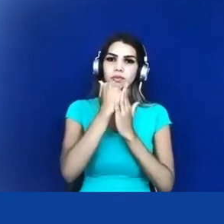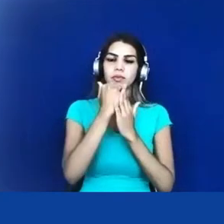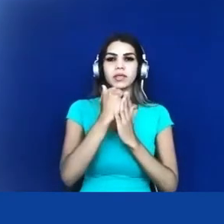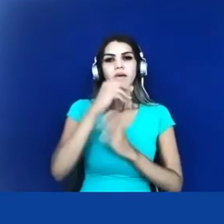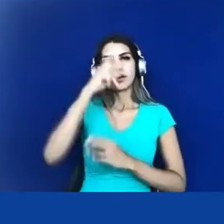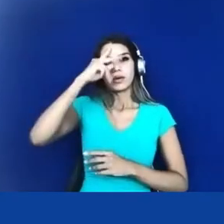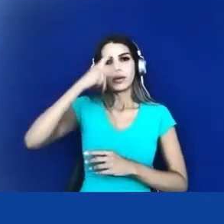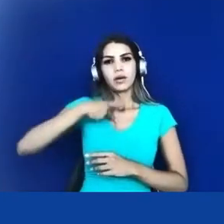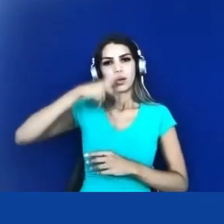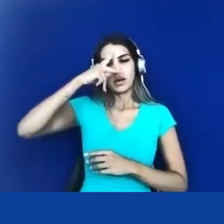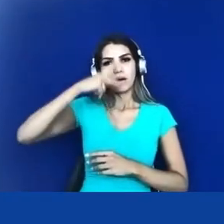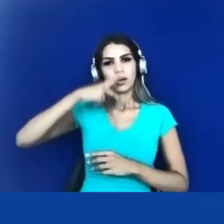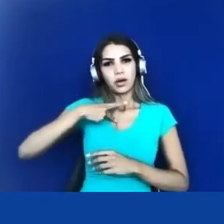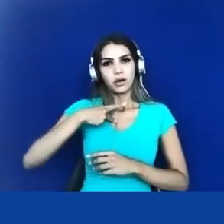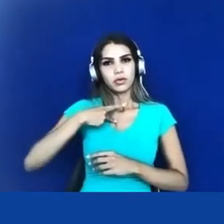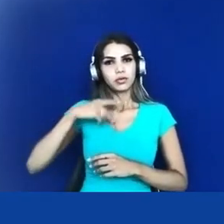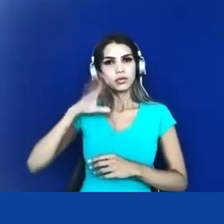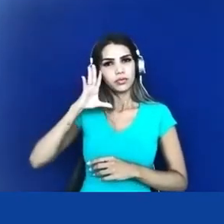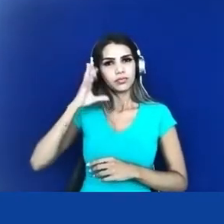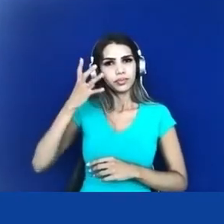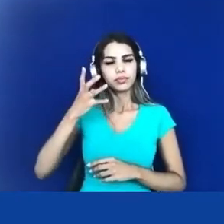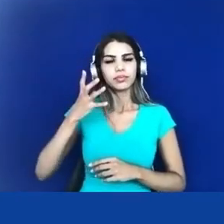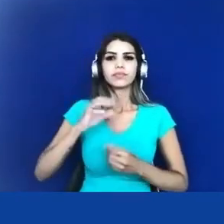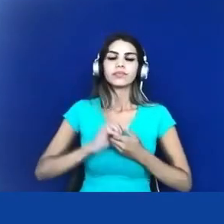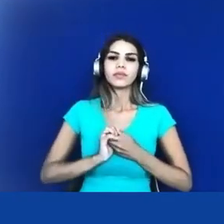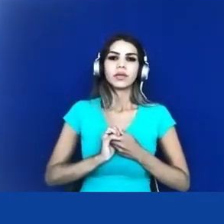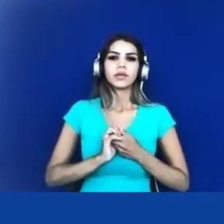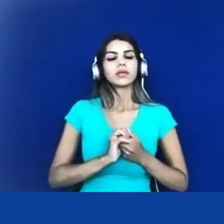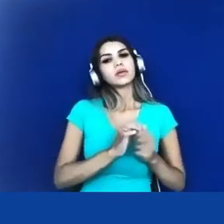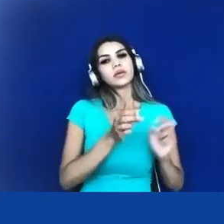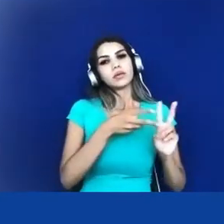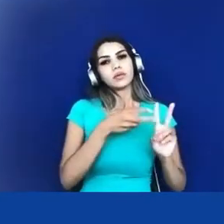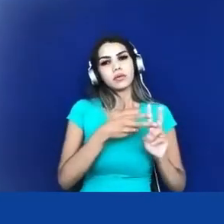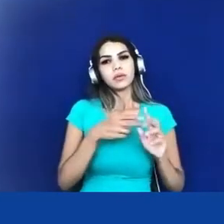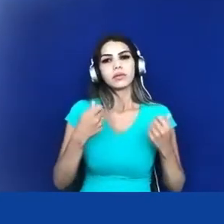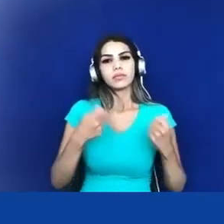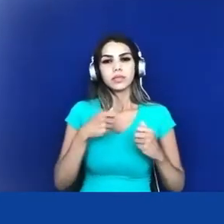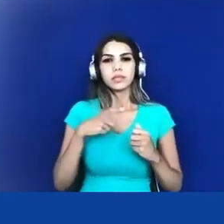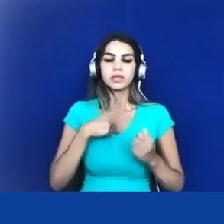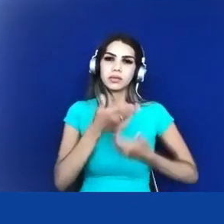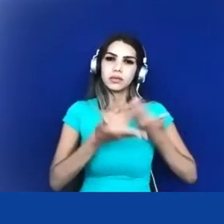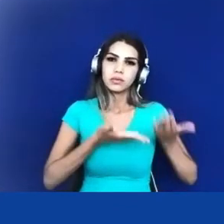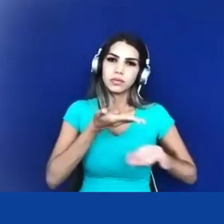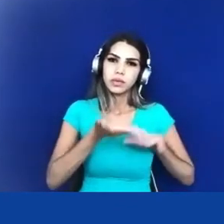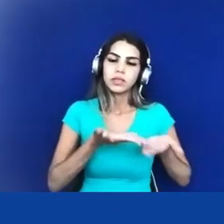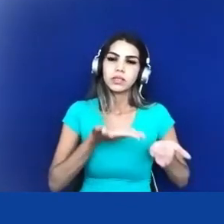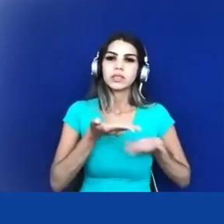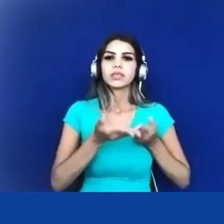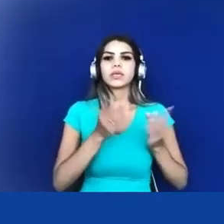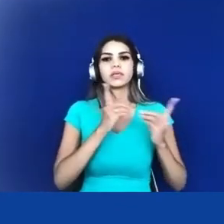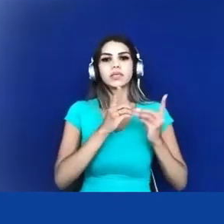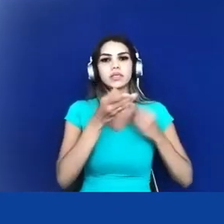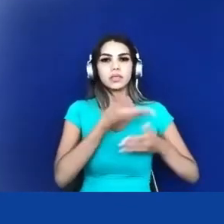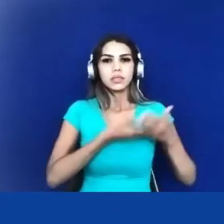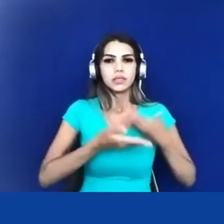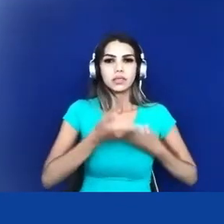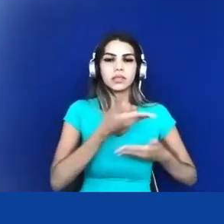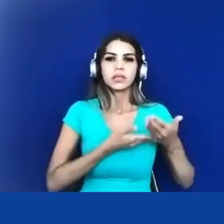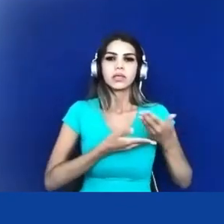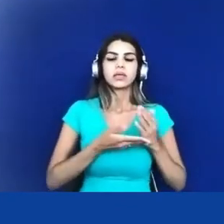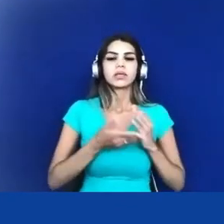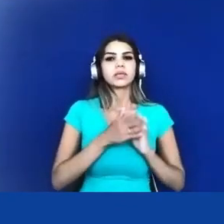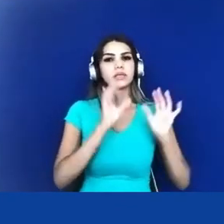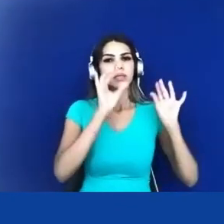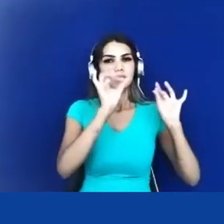povos indígenas contando com uma assistência personalizada né que valorize a nossa medicina mas também esse